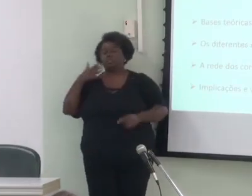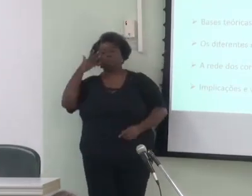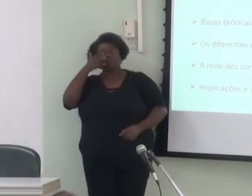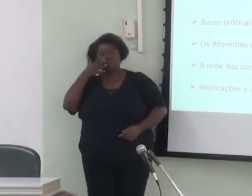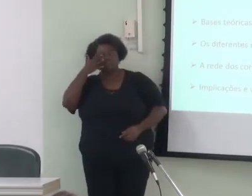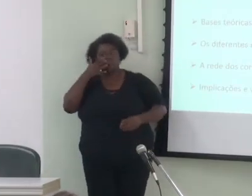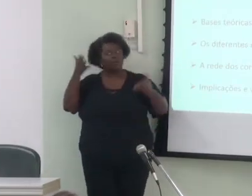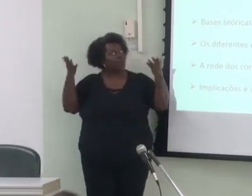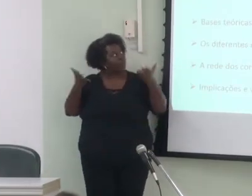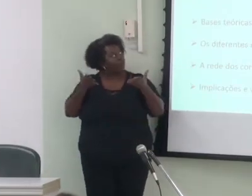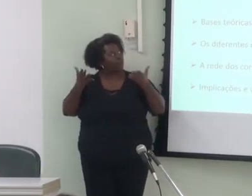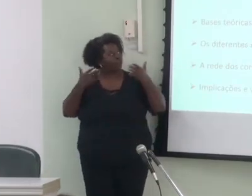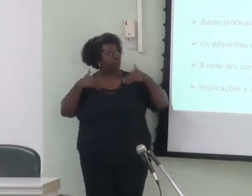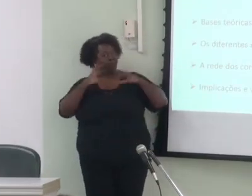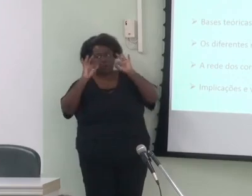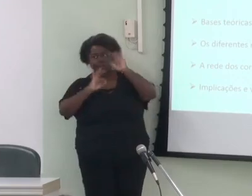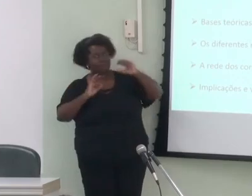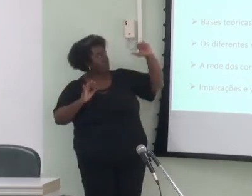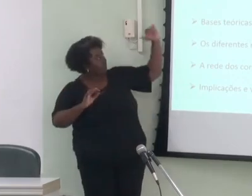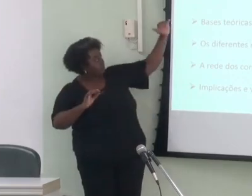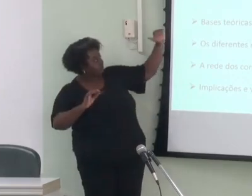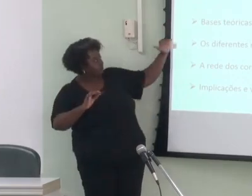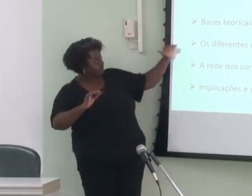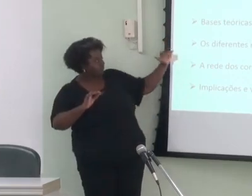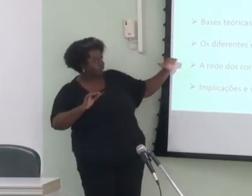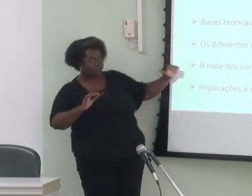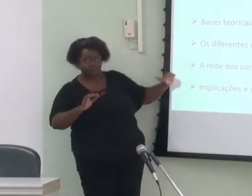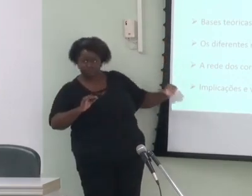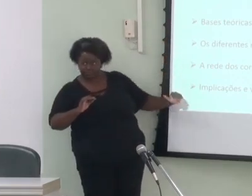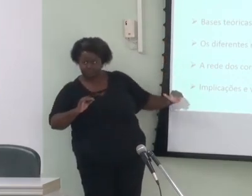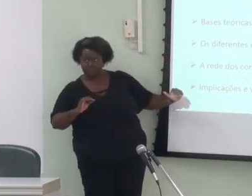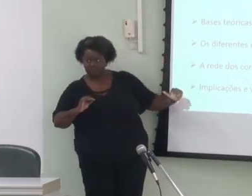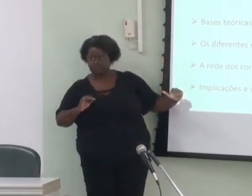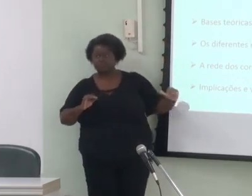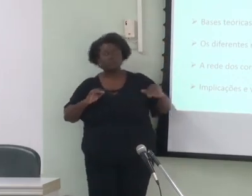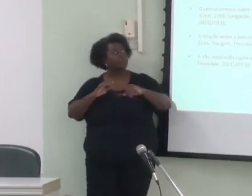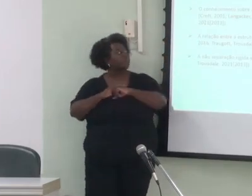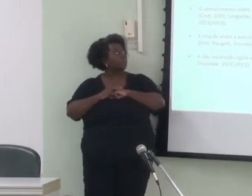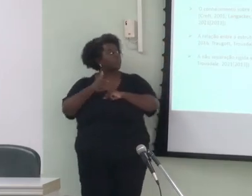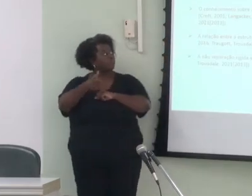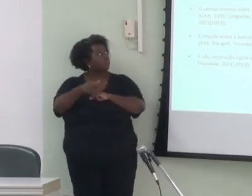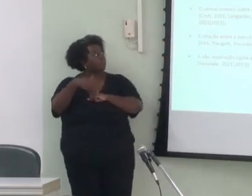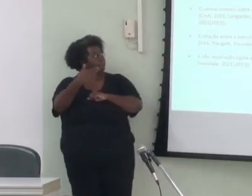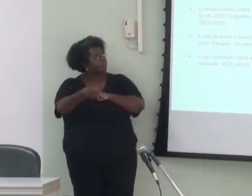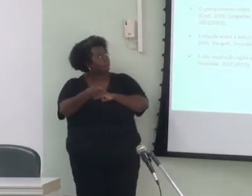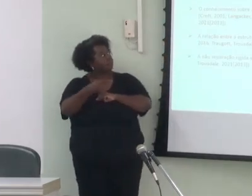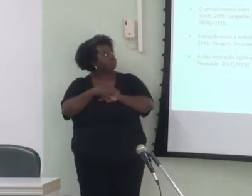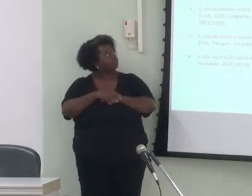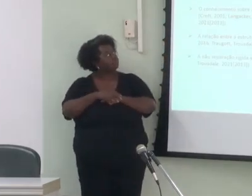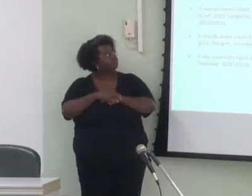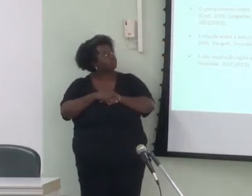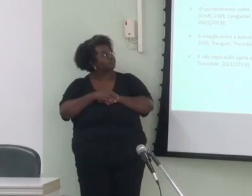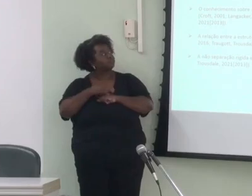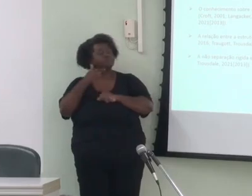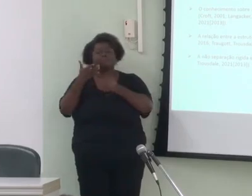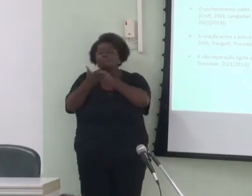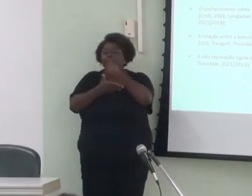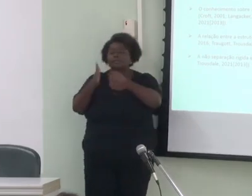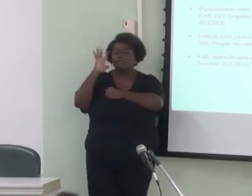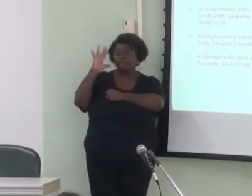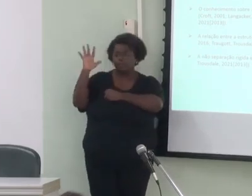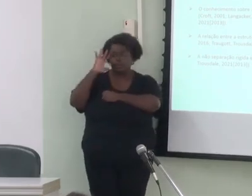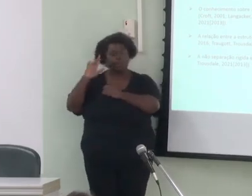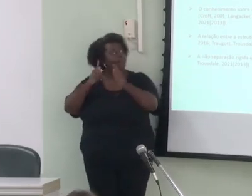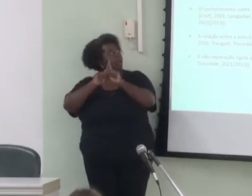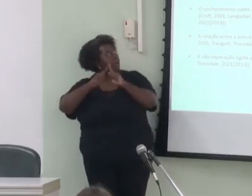que está organizada como no slide Eu assumo slide Pode passar Próximo Eu assumo como base teórica a